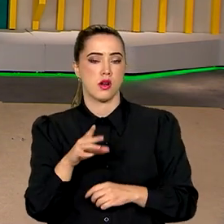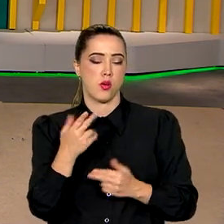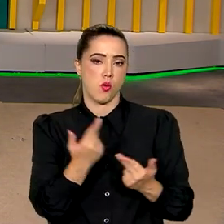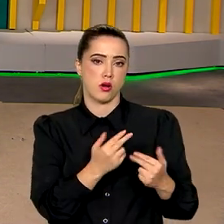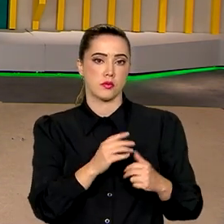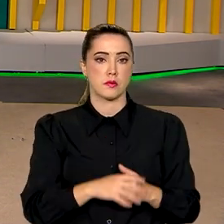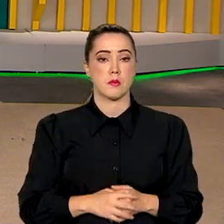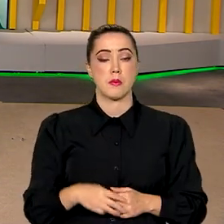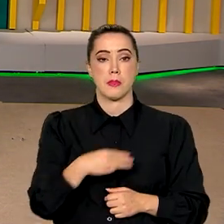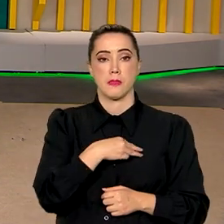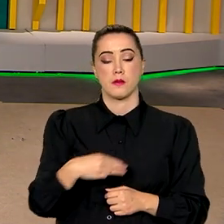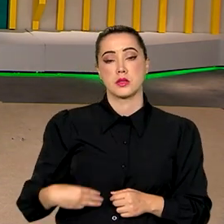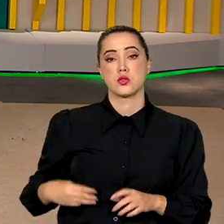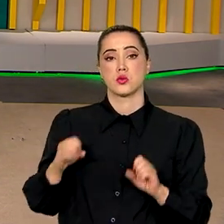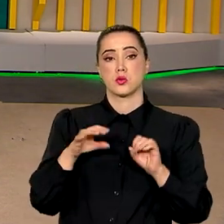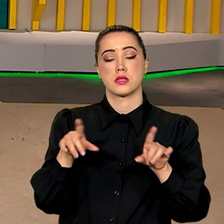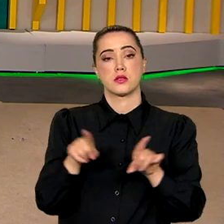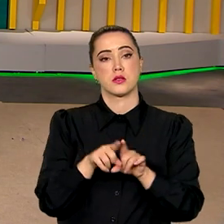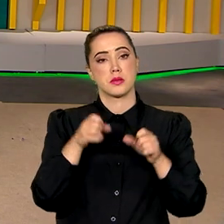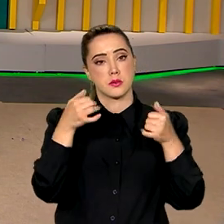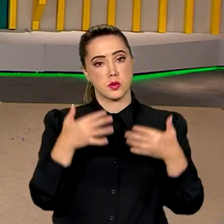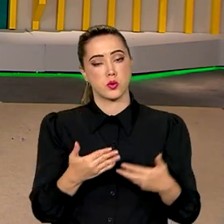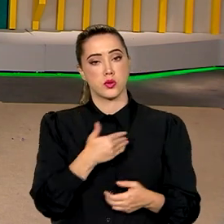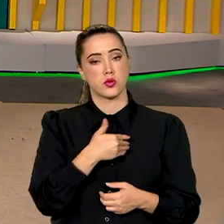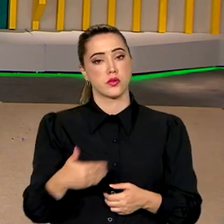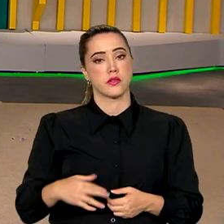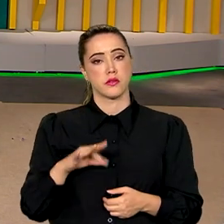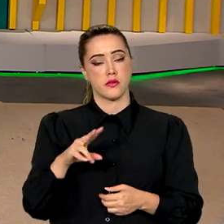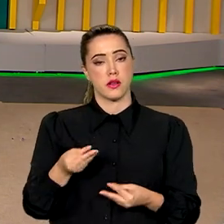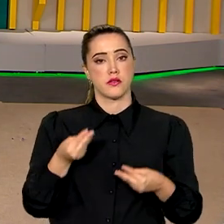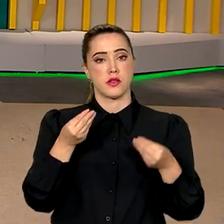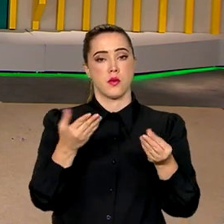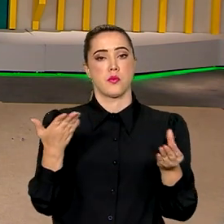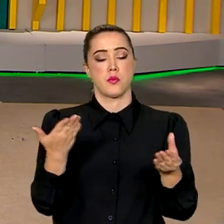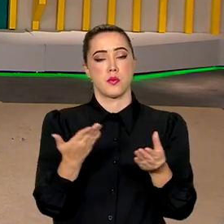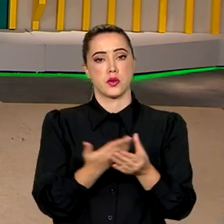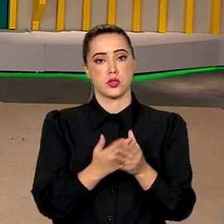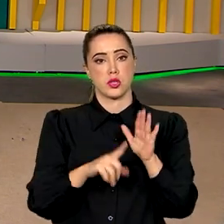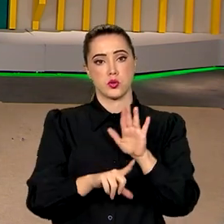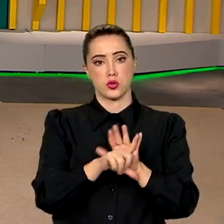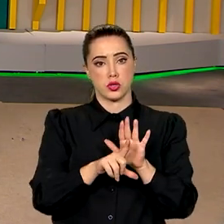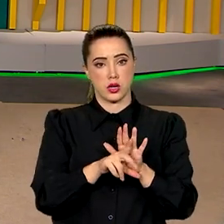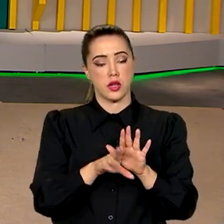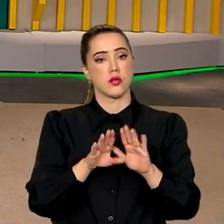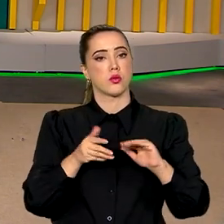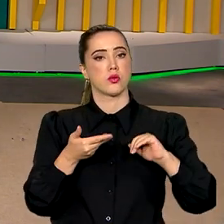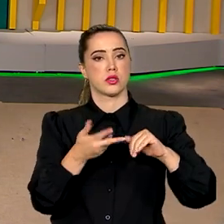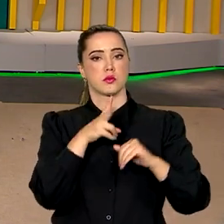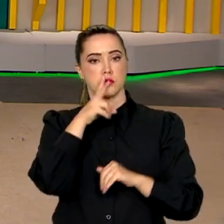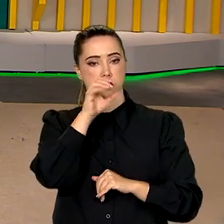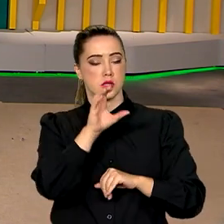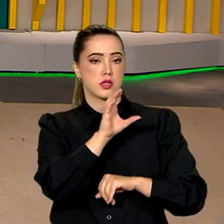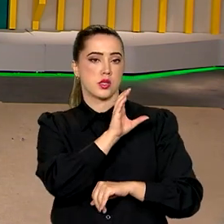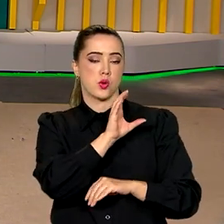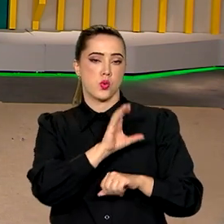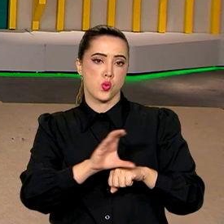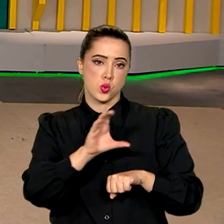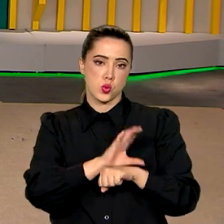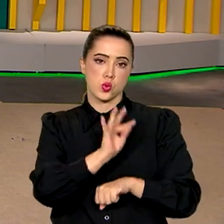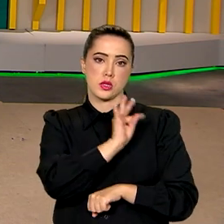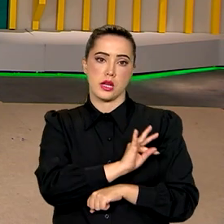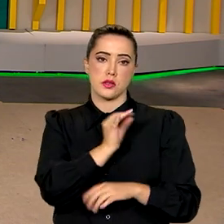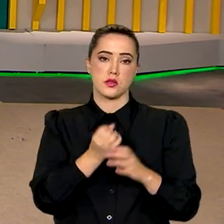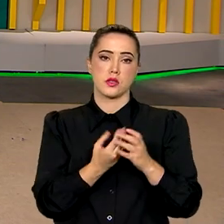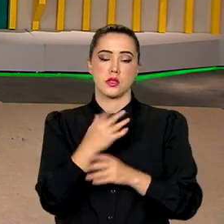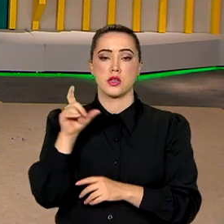Educação também adiantou que o governo vai enviar um projeto de lei ao Congresso para fortalecer cursos técnicos e criar